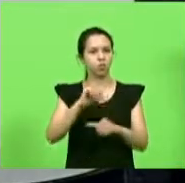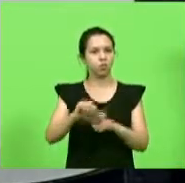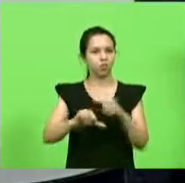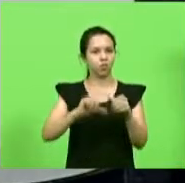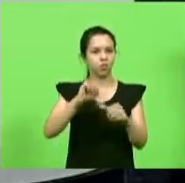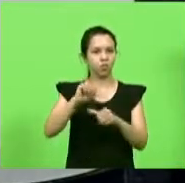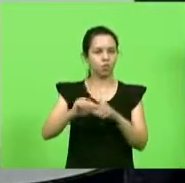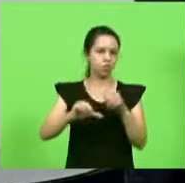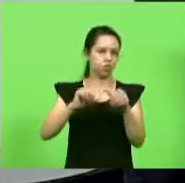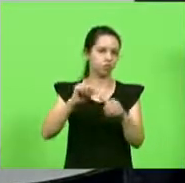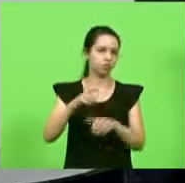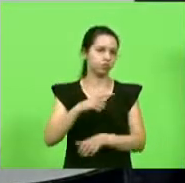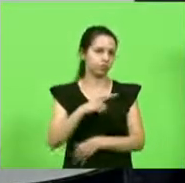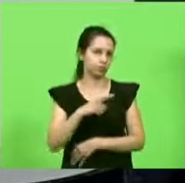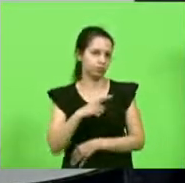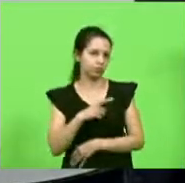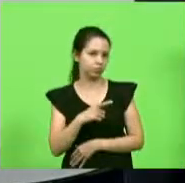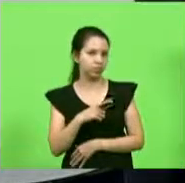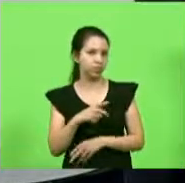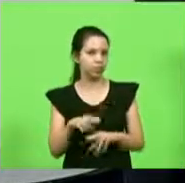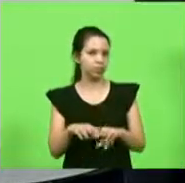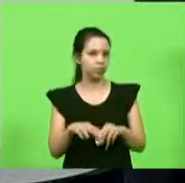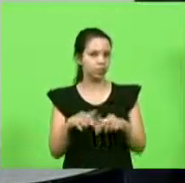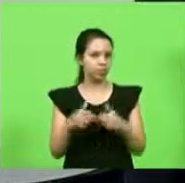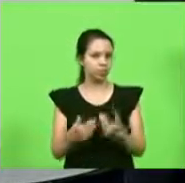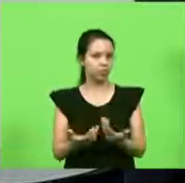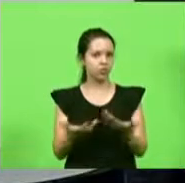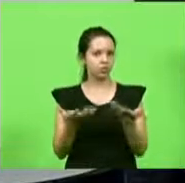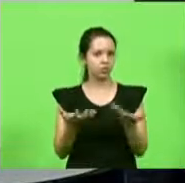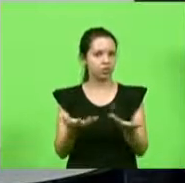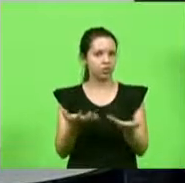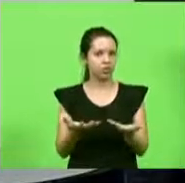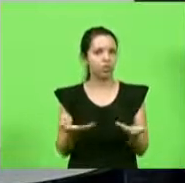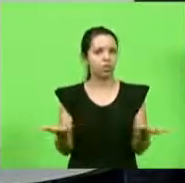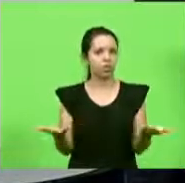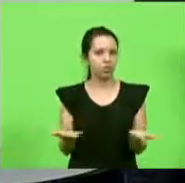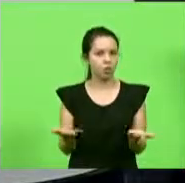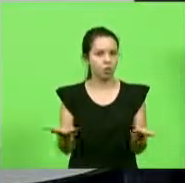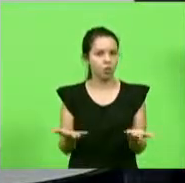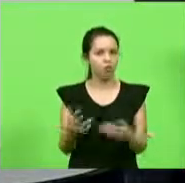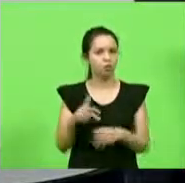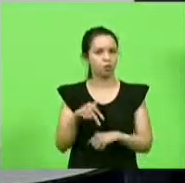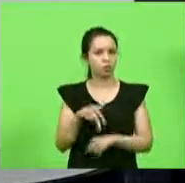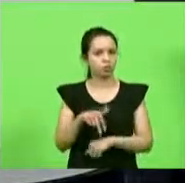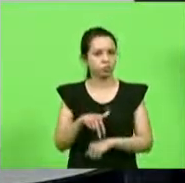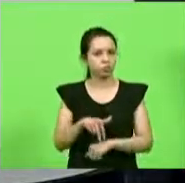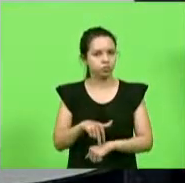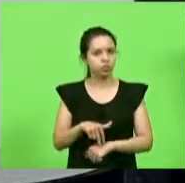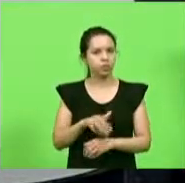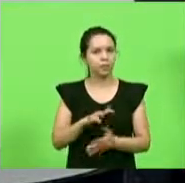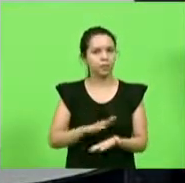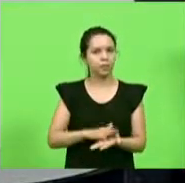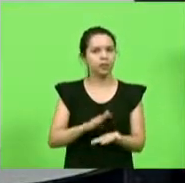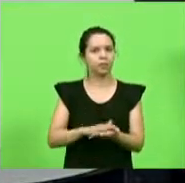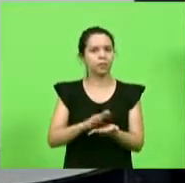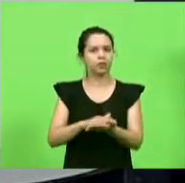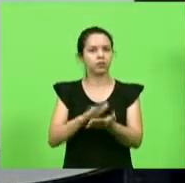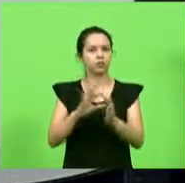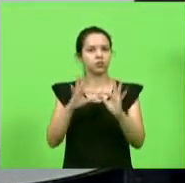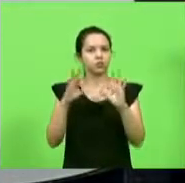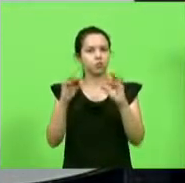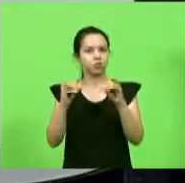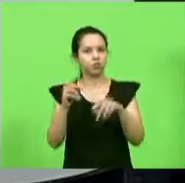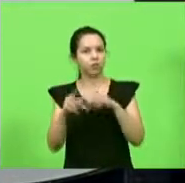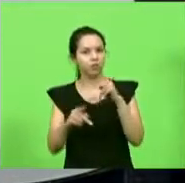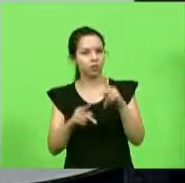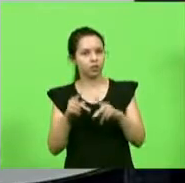desenvolvimento e por isso eu quero daqui dessa tribuna parabenizar todos os